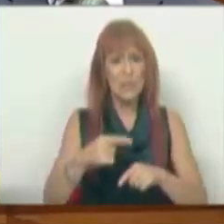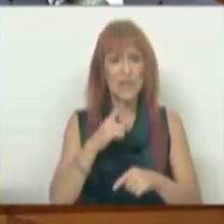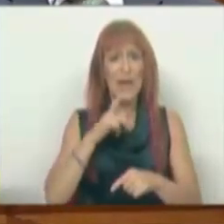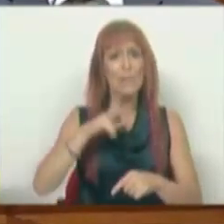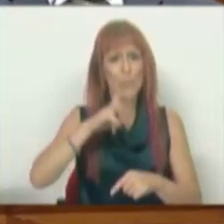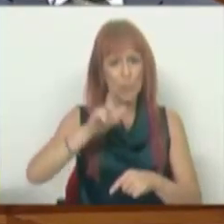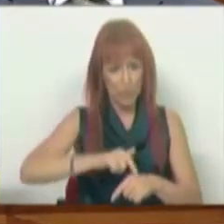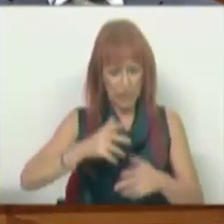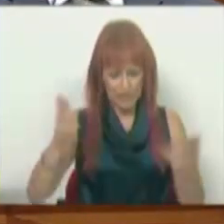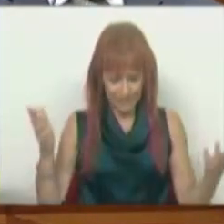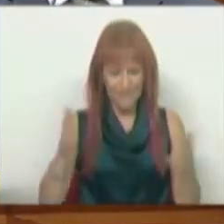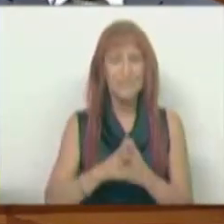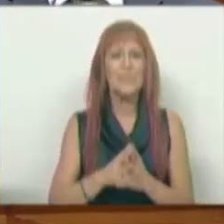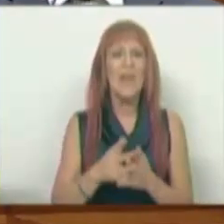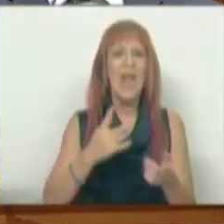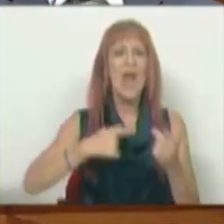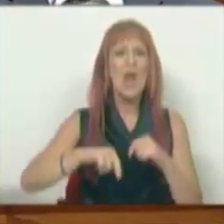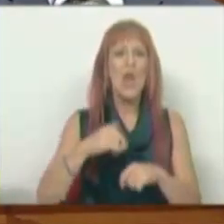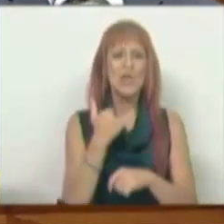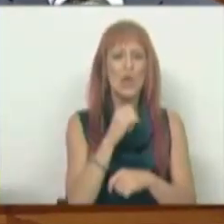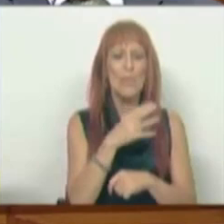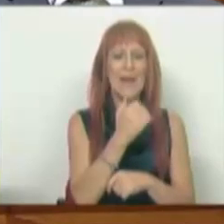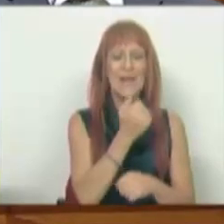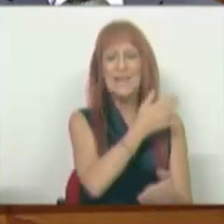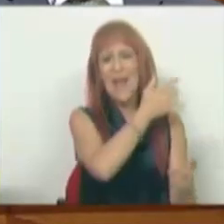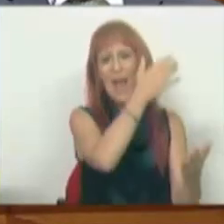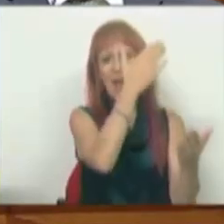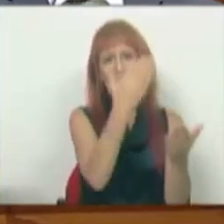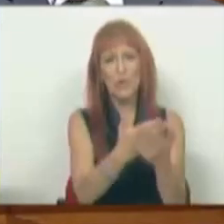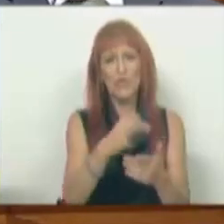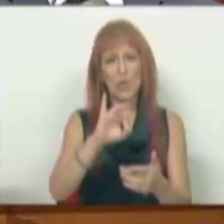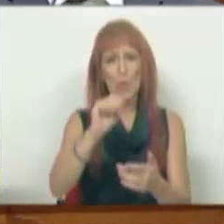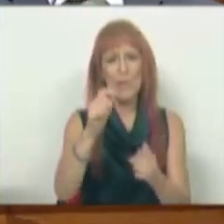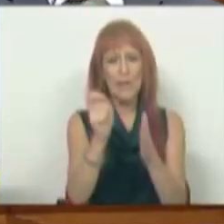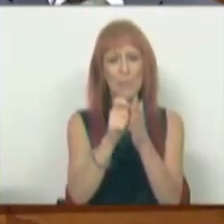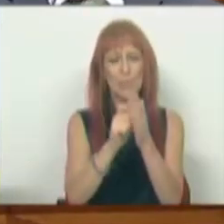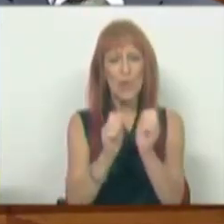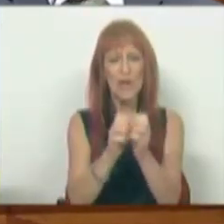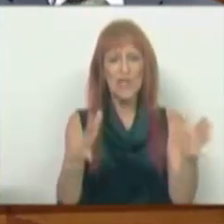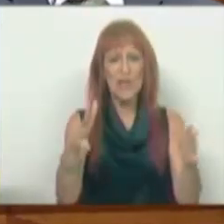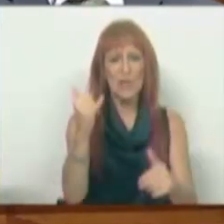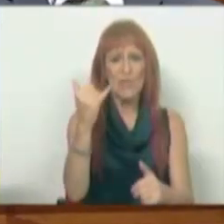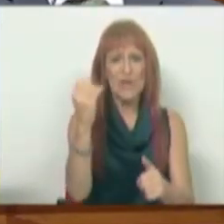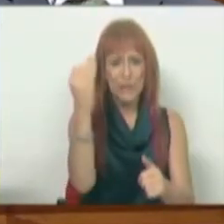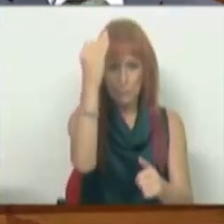português, nós desde 2015 até agora, o PIB nominal cresceu 20%